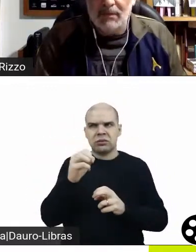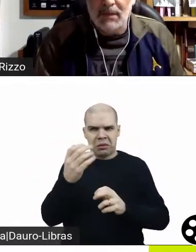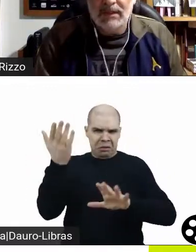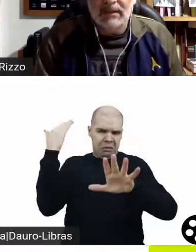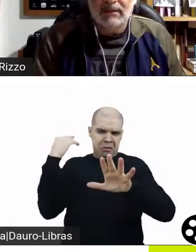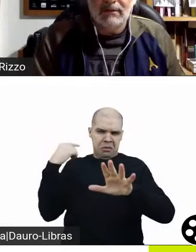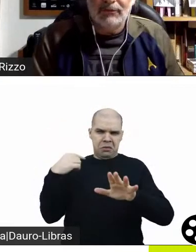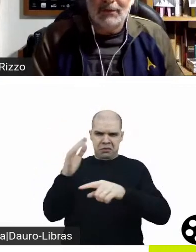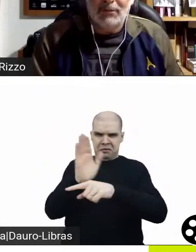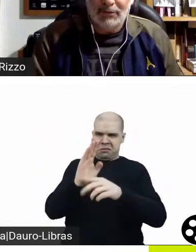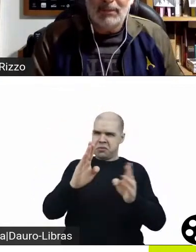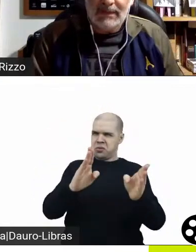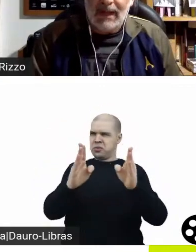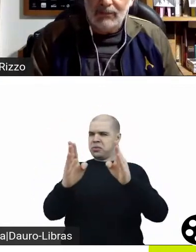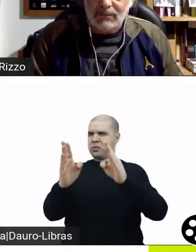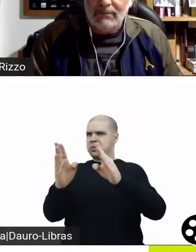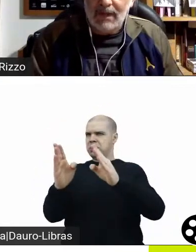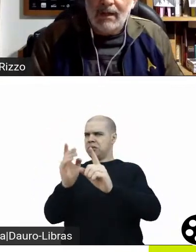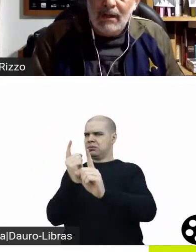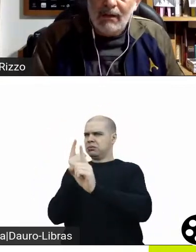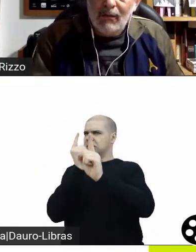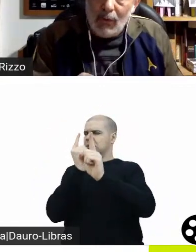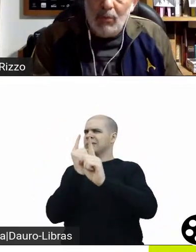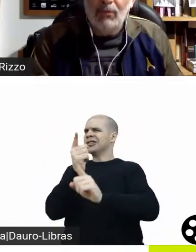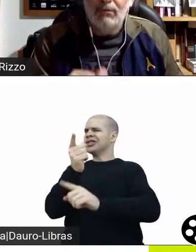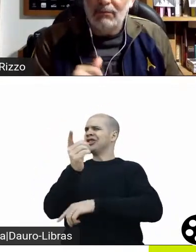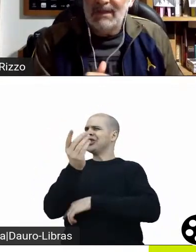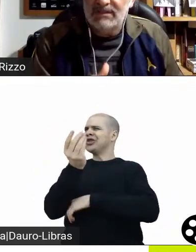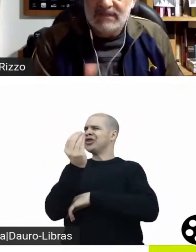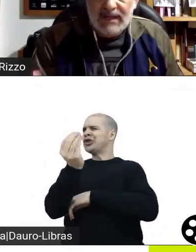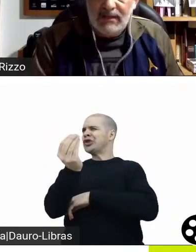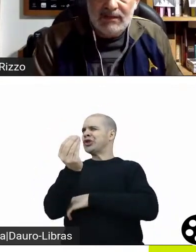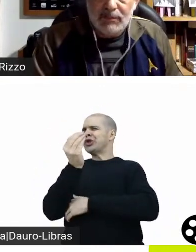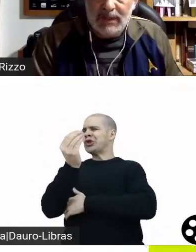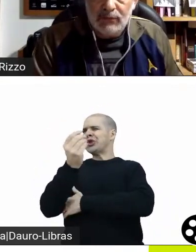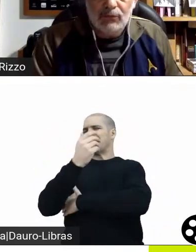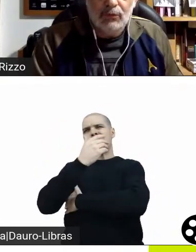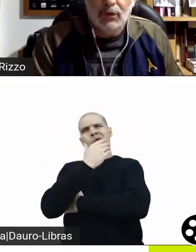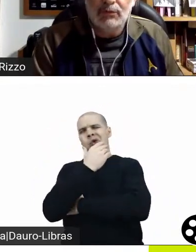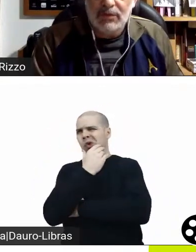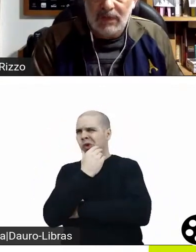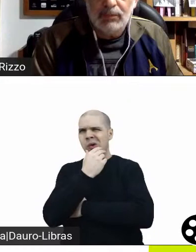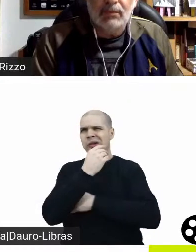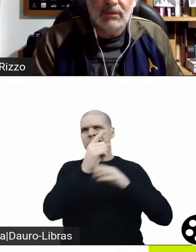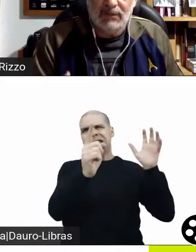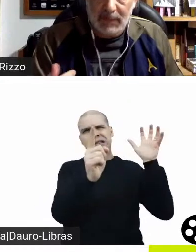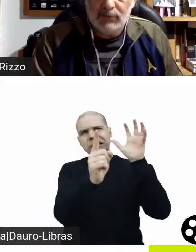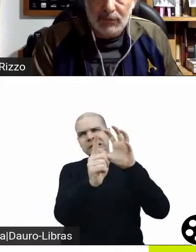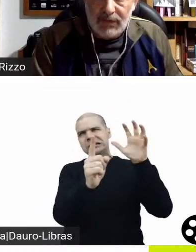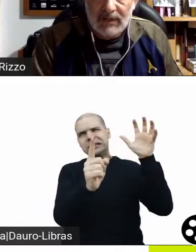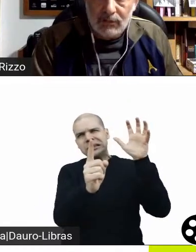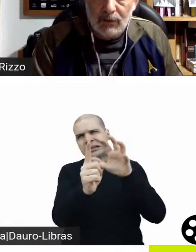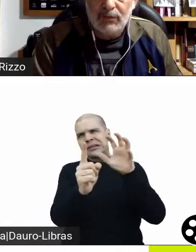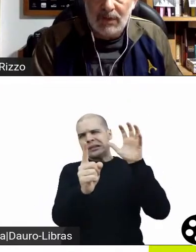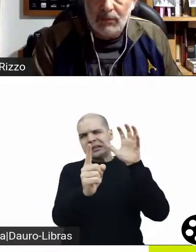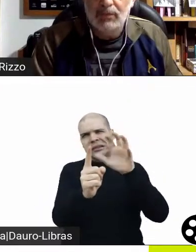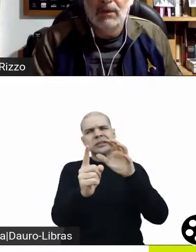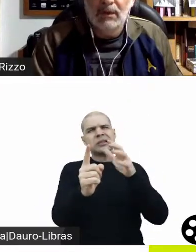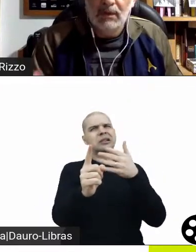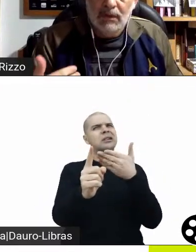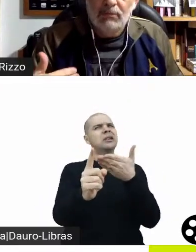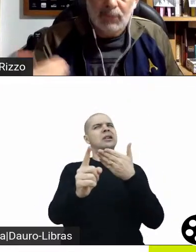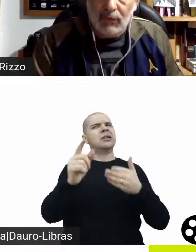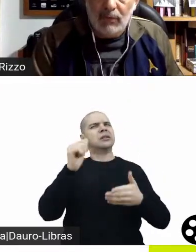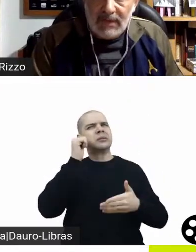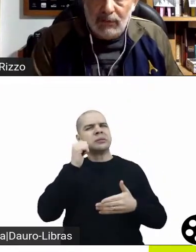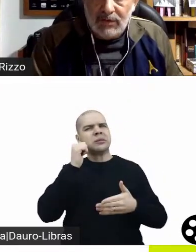nessa semana, eu fiquei um pouco espantado, como uma série de aspectos do nosso tempo, aspectos sociais do nosso tempo,